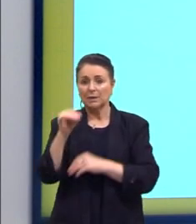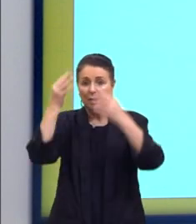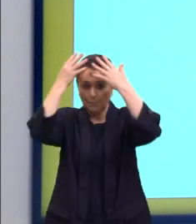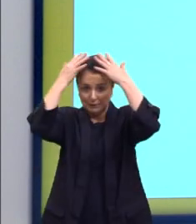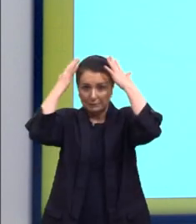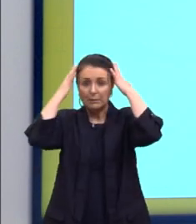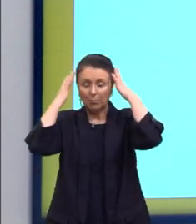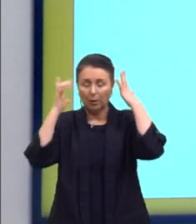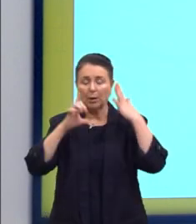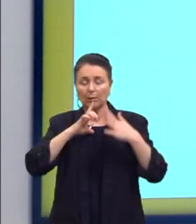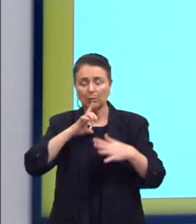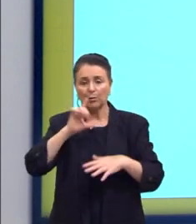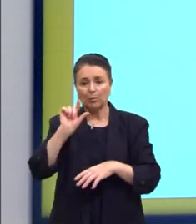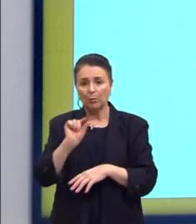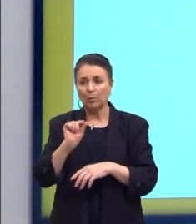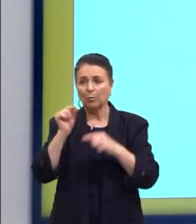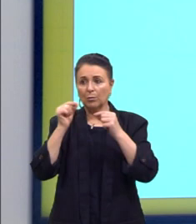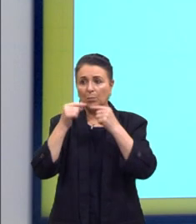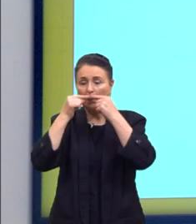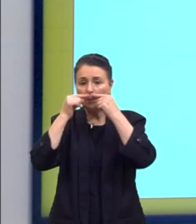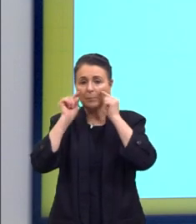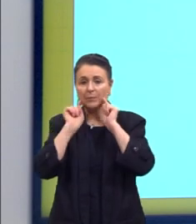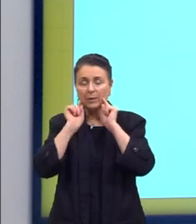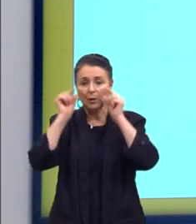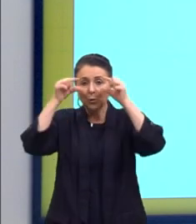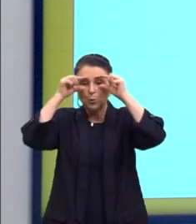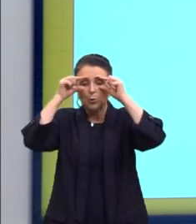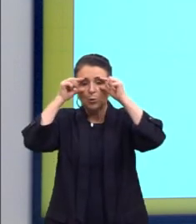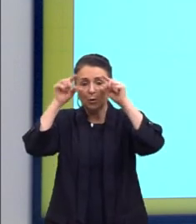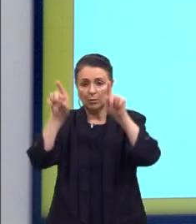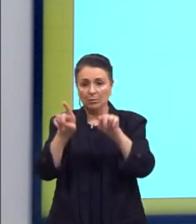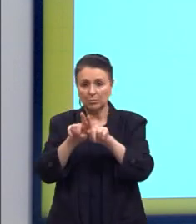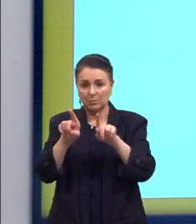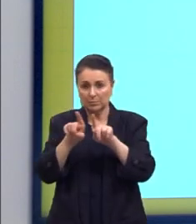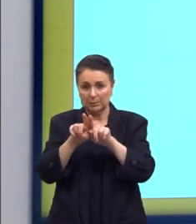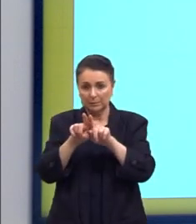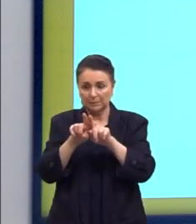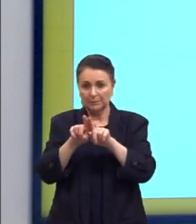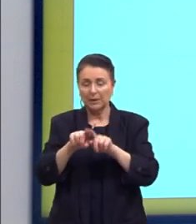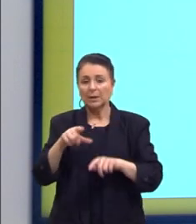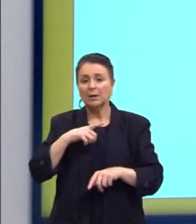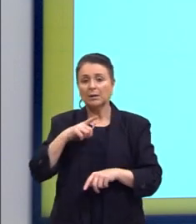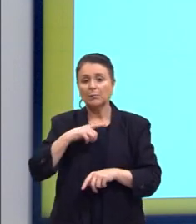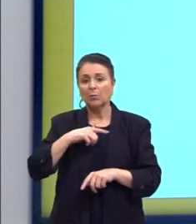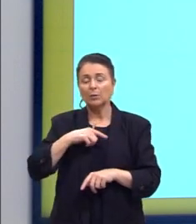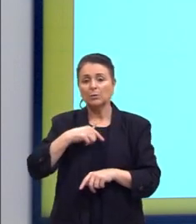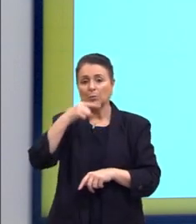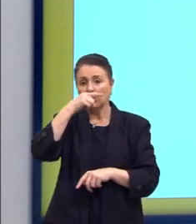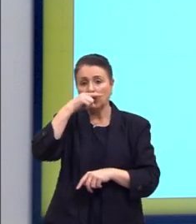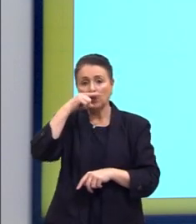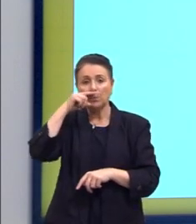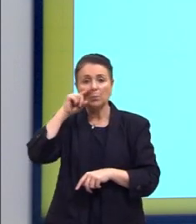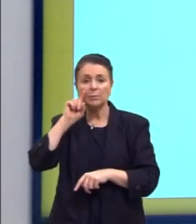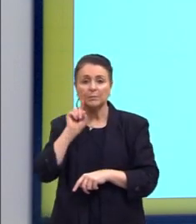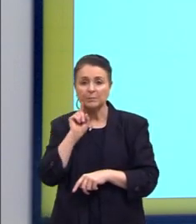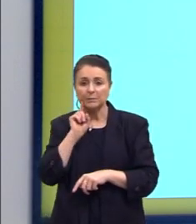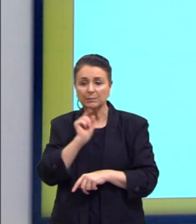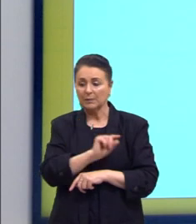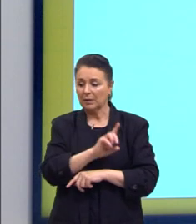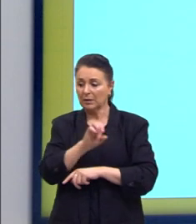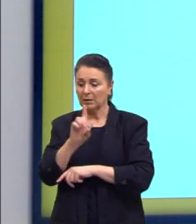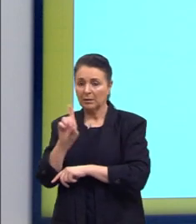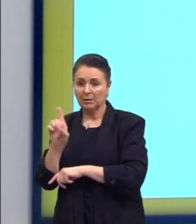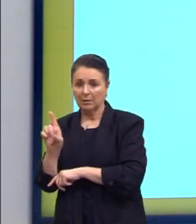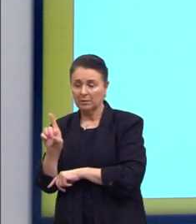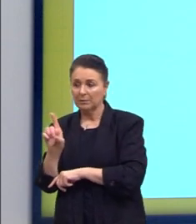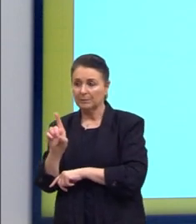que o Lenin, um cavanhaquezinho e um óculos redondinho bem icônico. E aqui, a nossa outra imagem